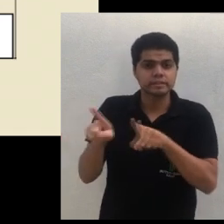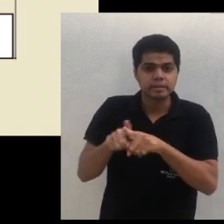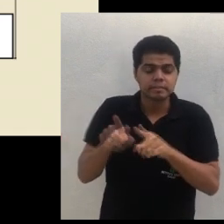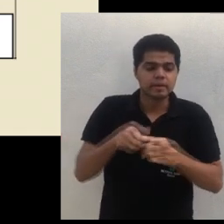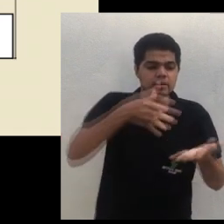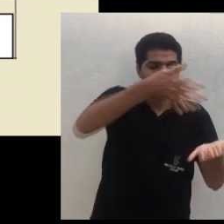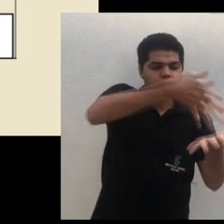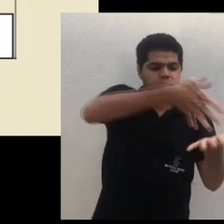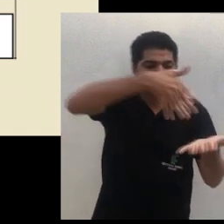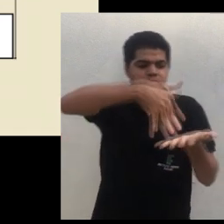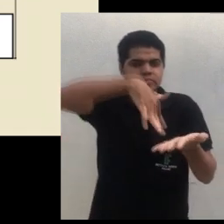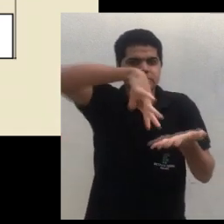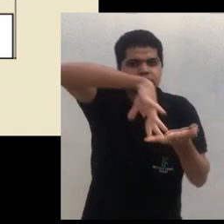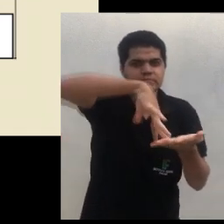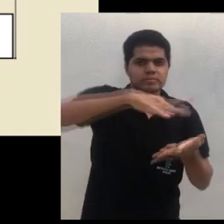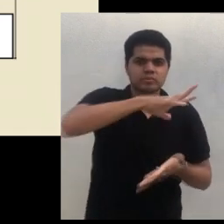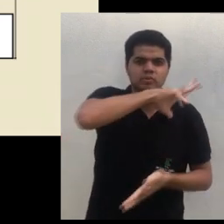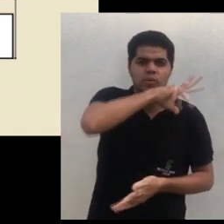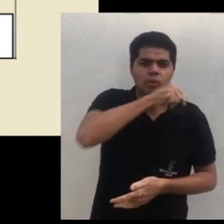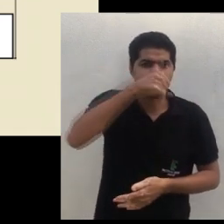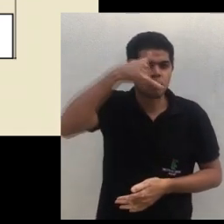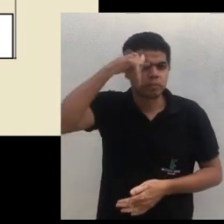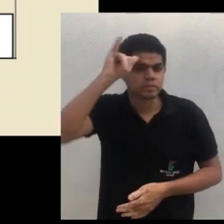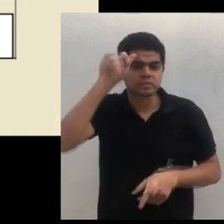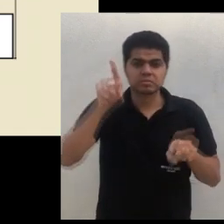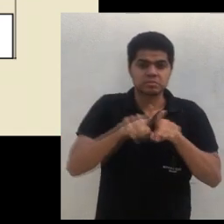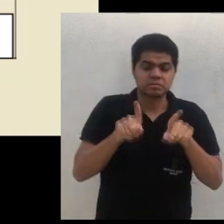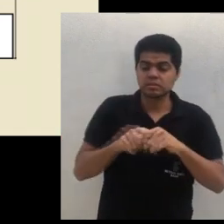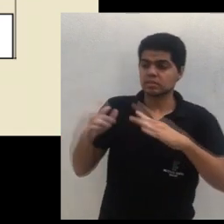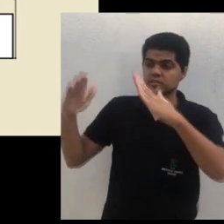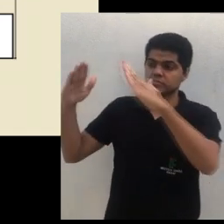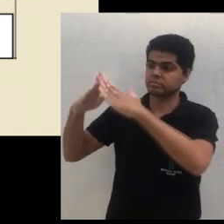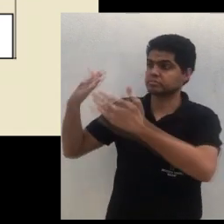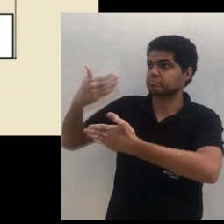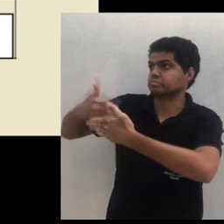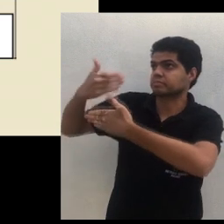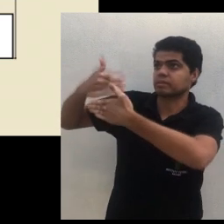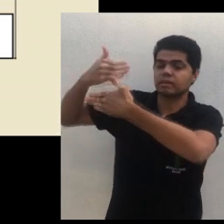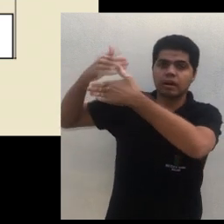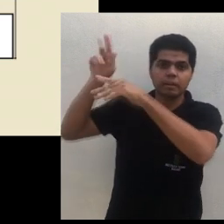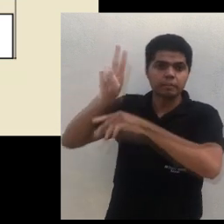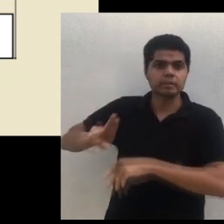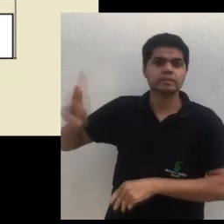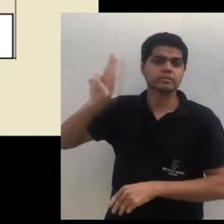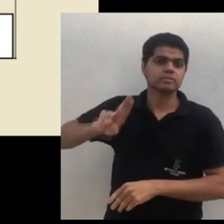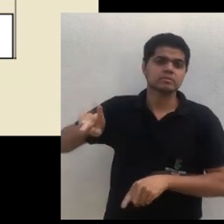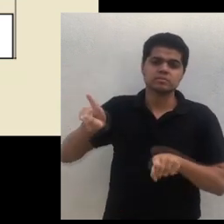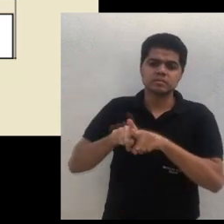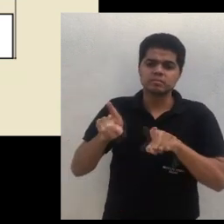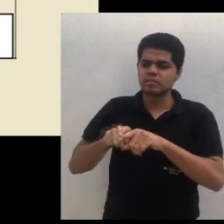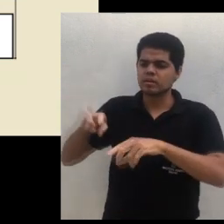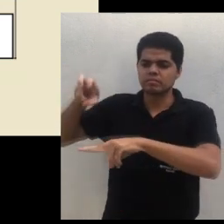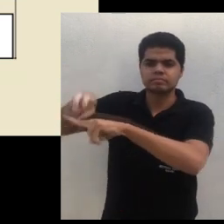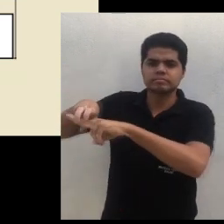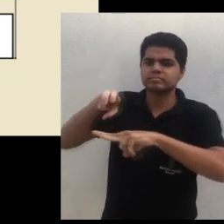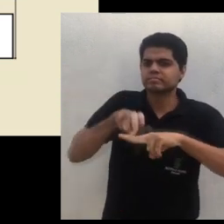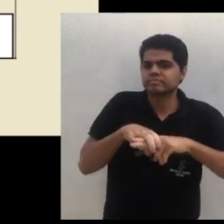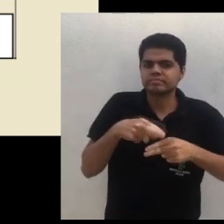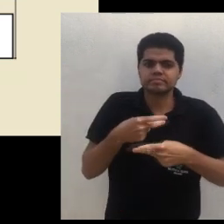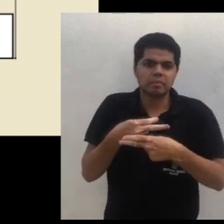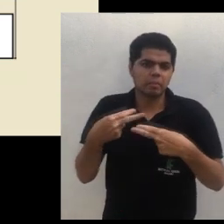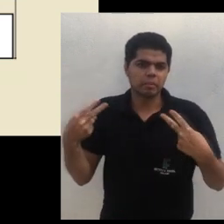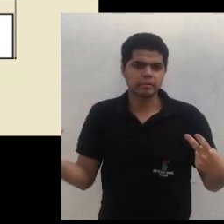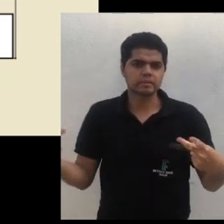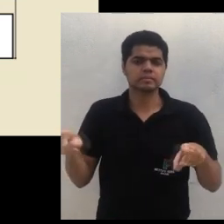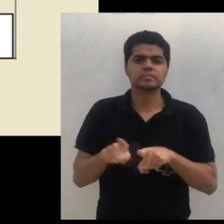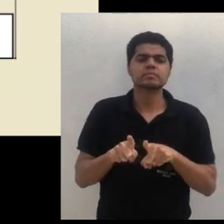para fazer um móvel, o que ele quer. Então, por que eu não vou plantar? Então, o certo, inclusive, se você vai explorar a